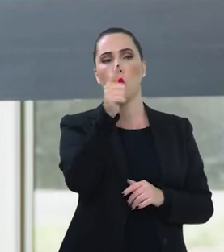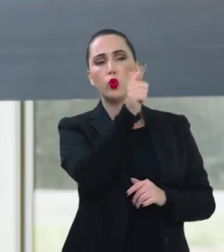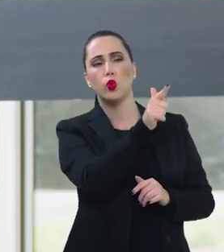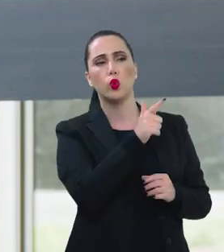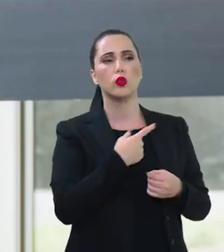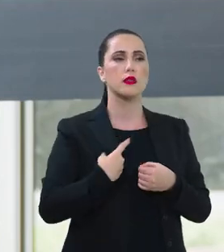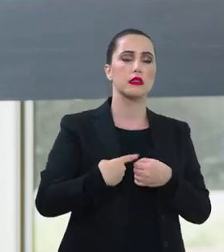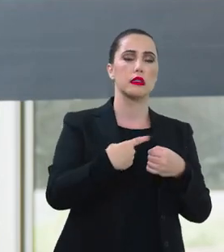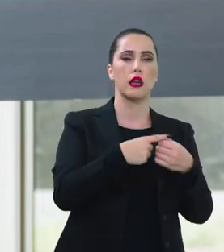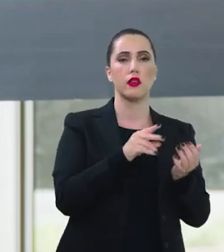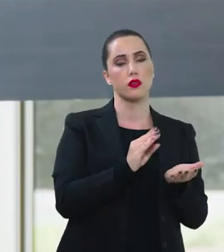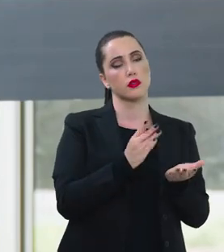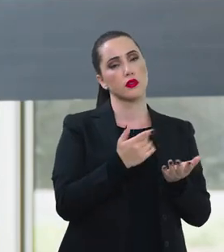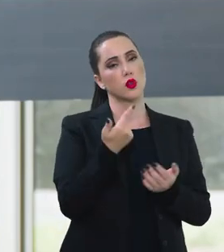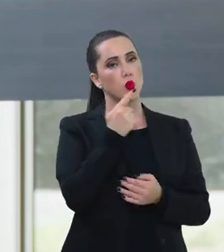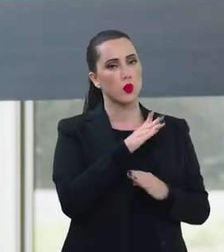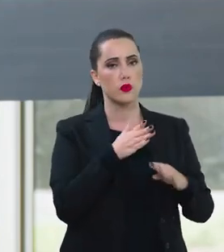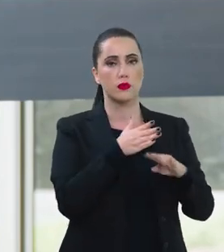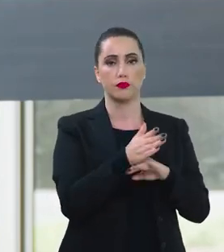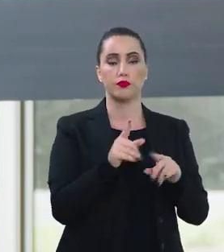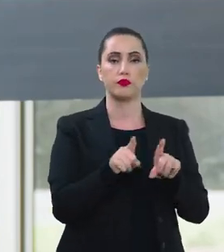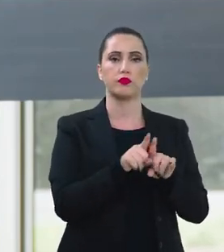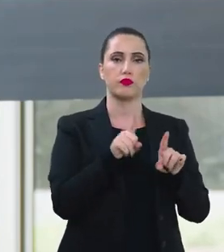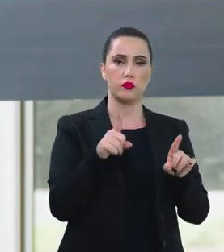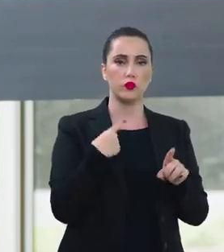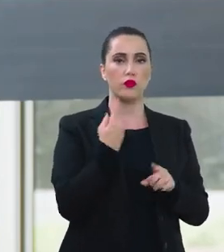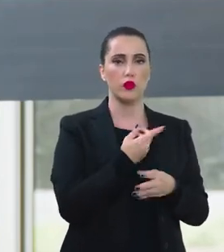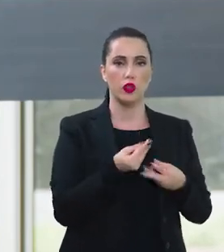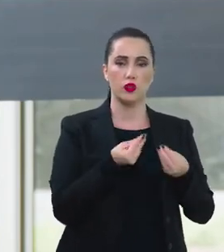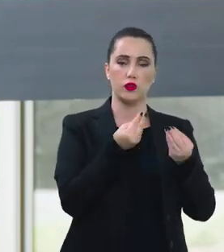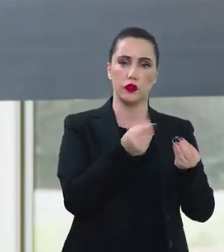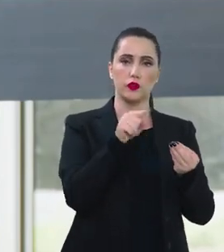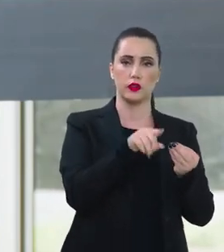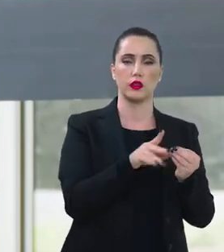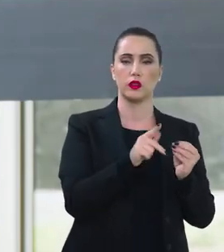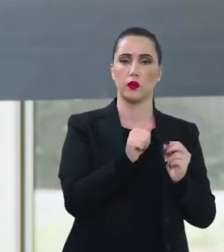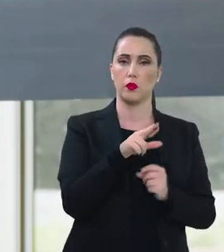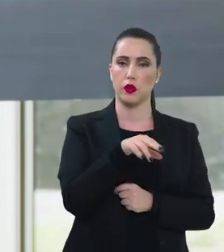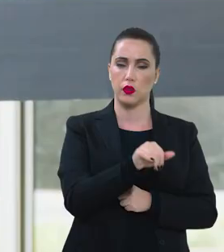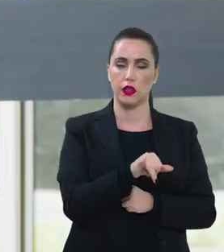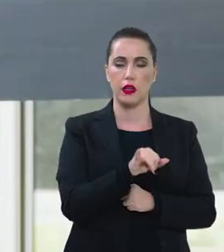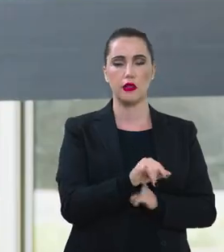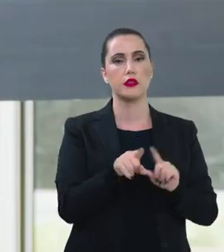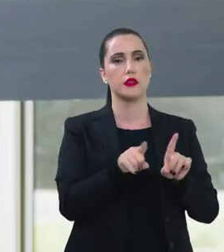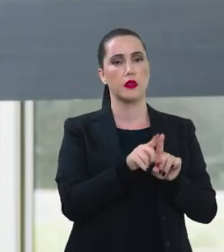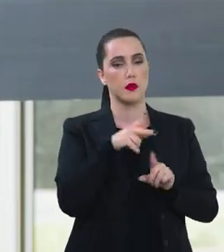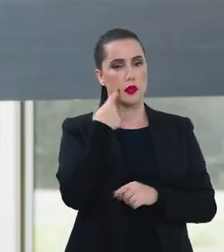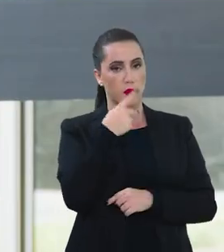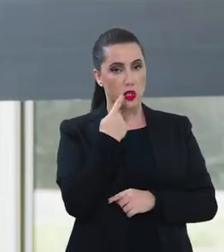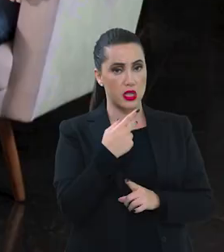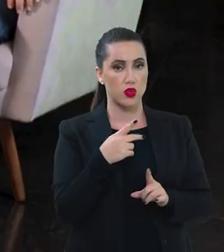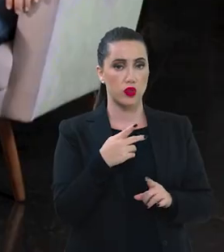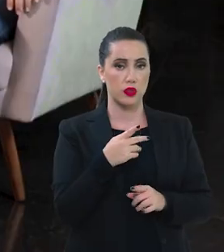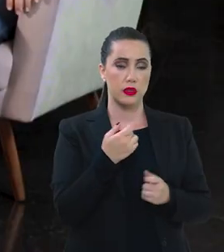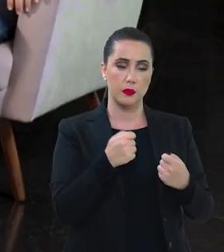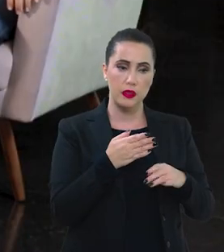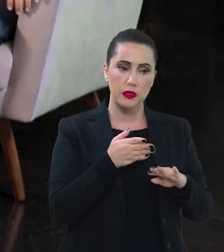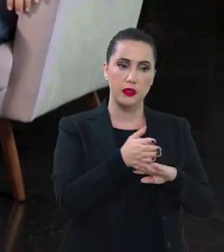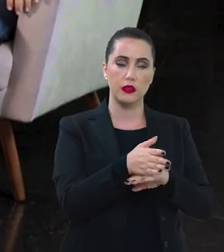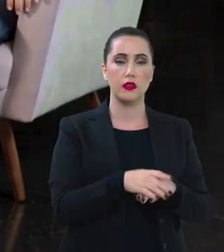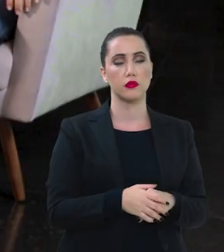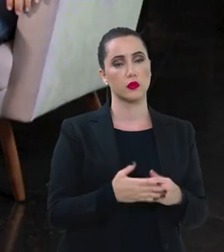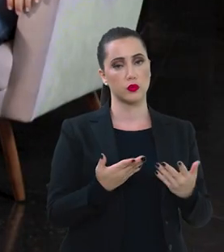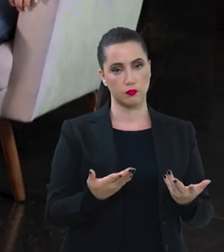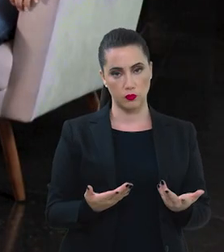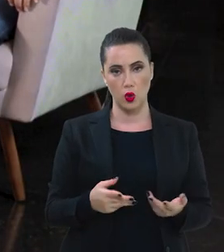gestor de outra cidade que não esteja dentro desses municípios, mas a gente vai garantir que o Pronasso também vá para essas políticas. Inclusive, essa